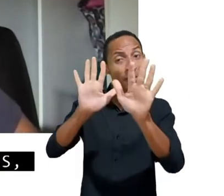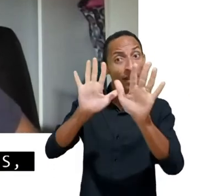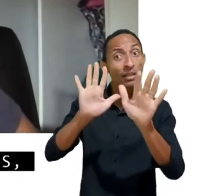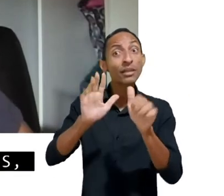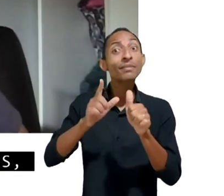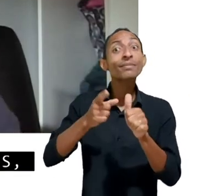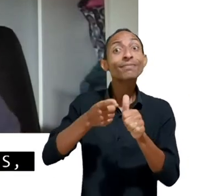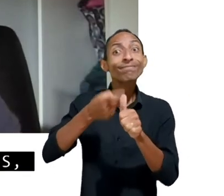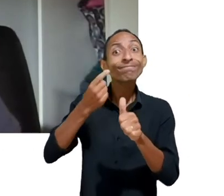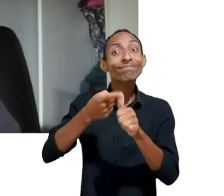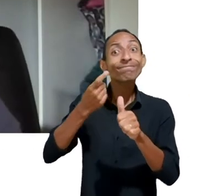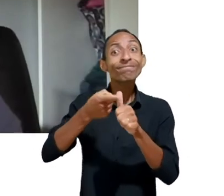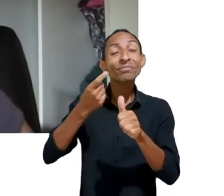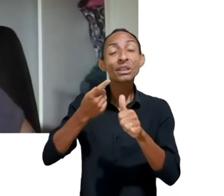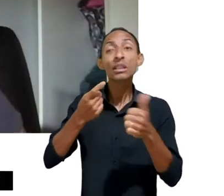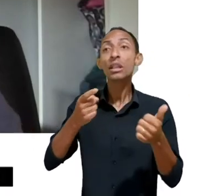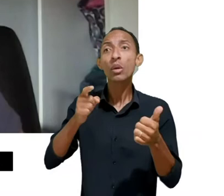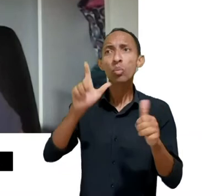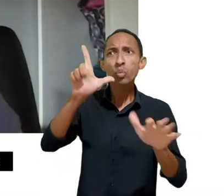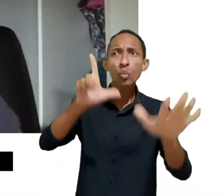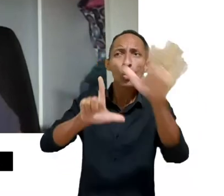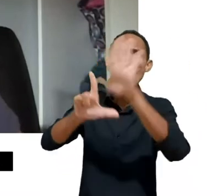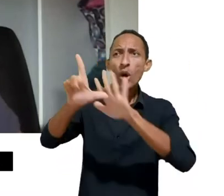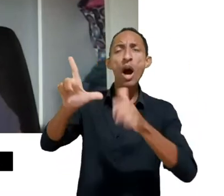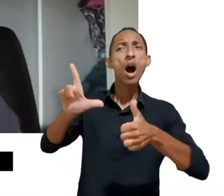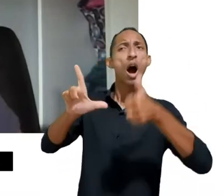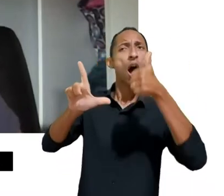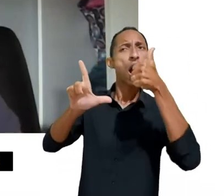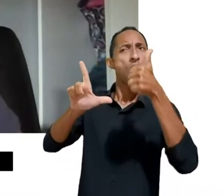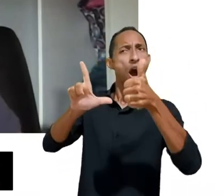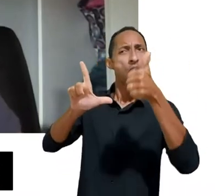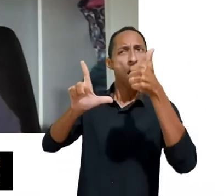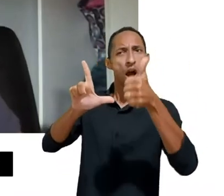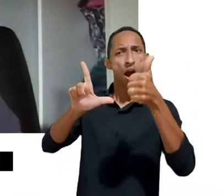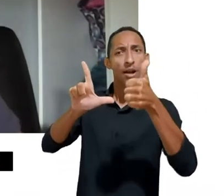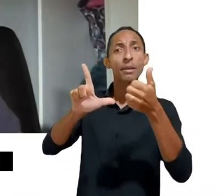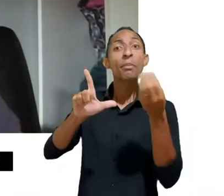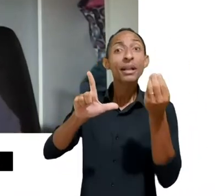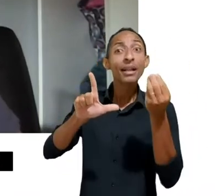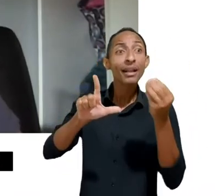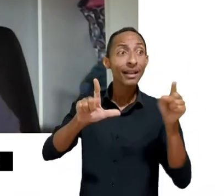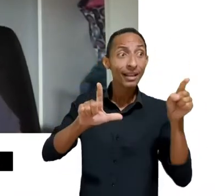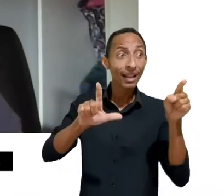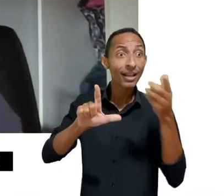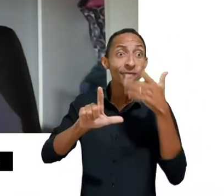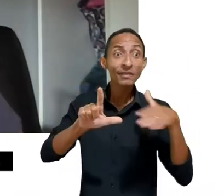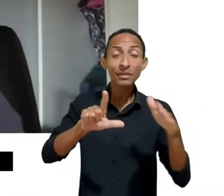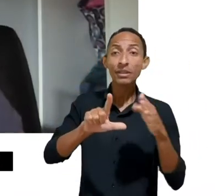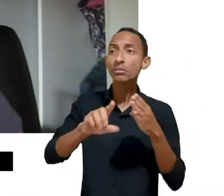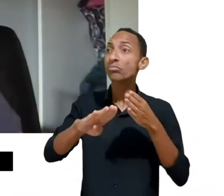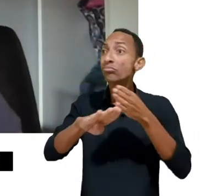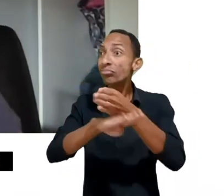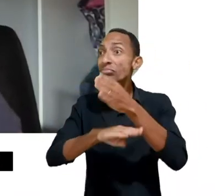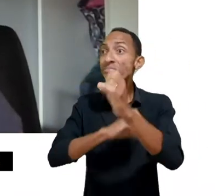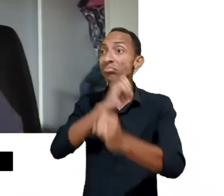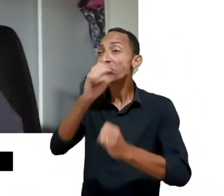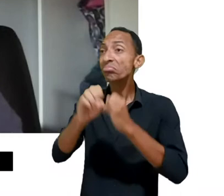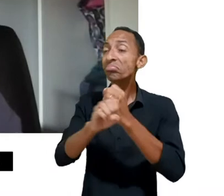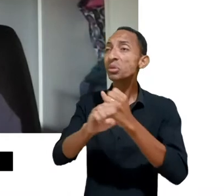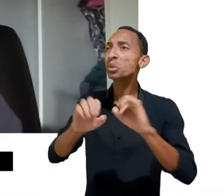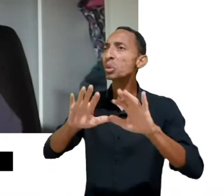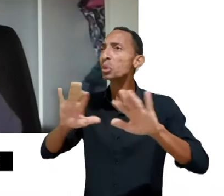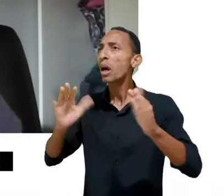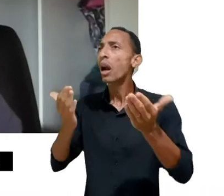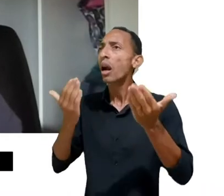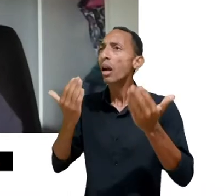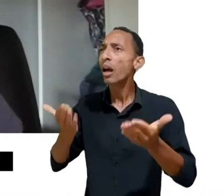que as crianças estejam mais seguras quando navegam online. gente precisa de ambientes mais saudáveis. Então, o que